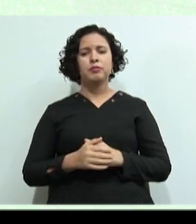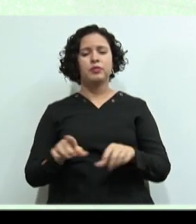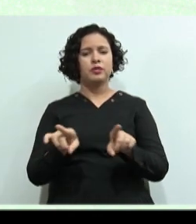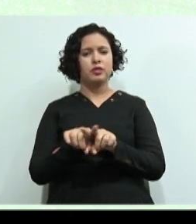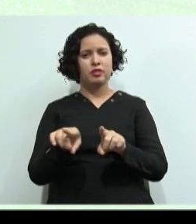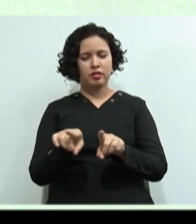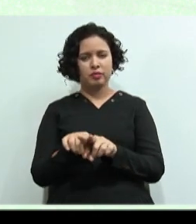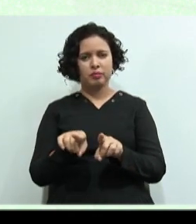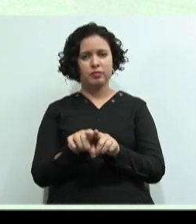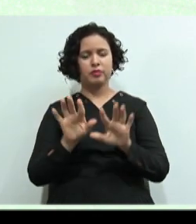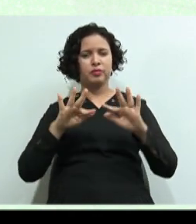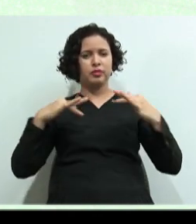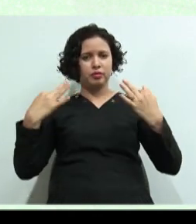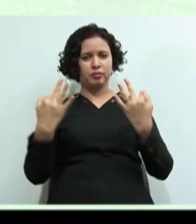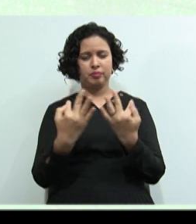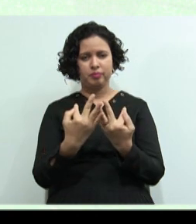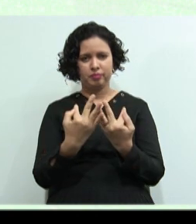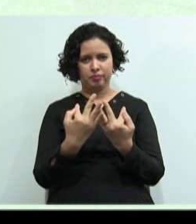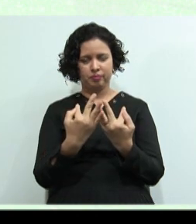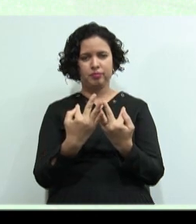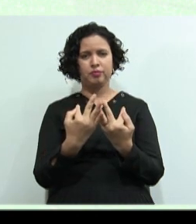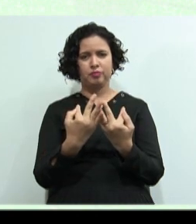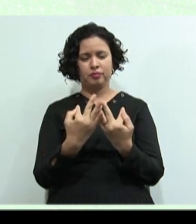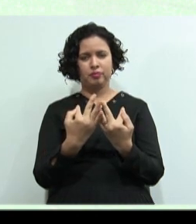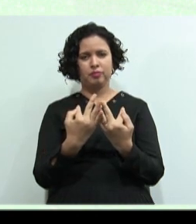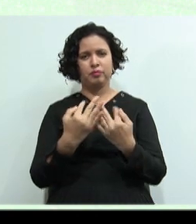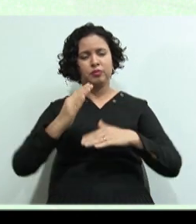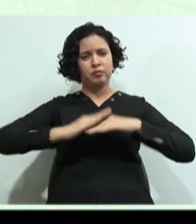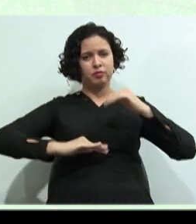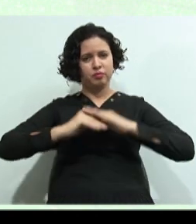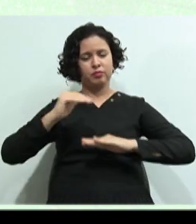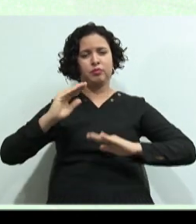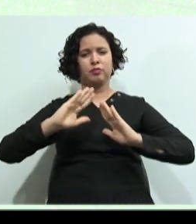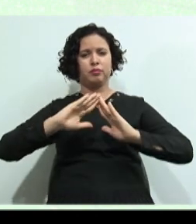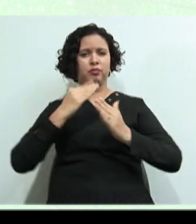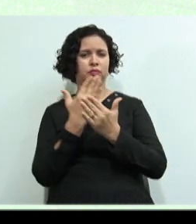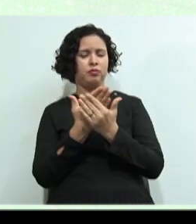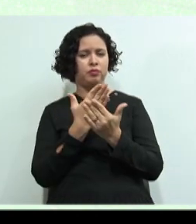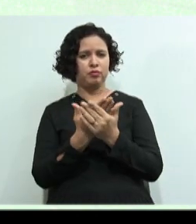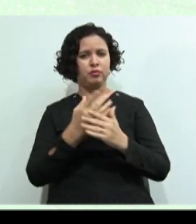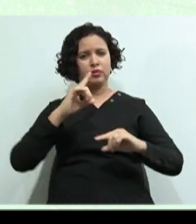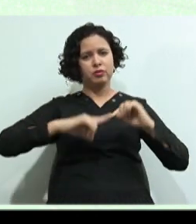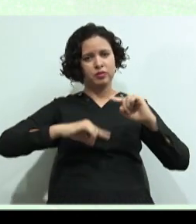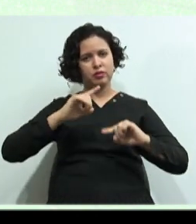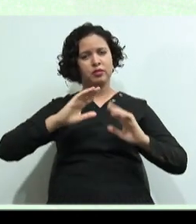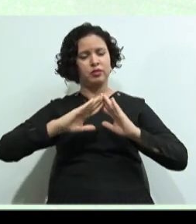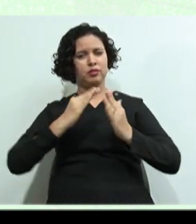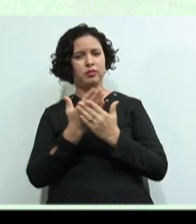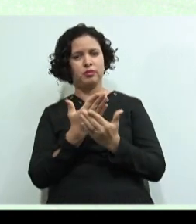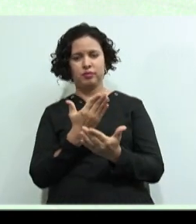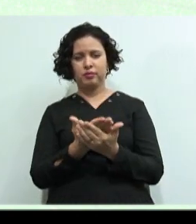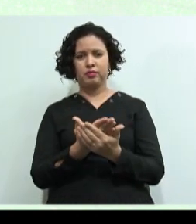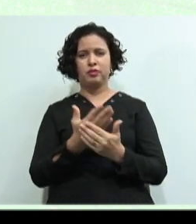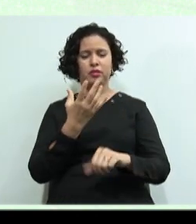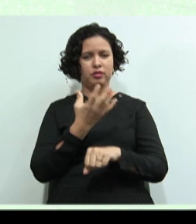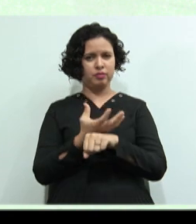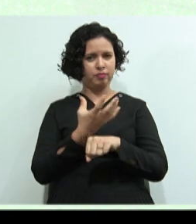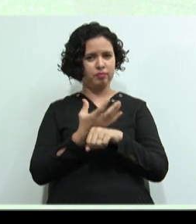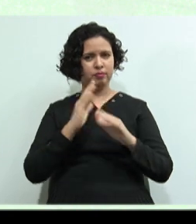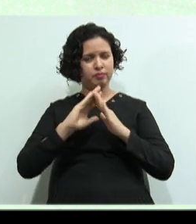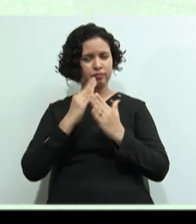Trabalhar sobre família Profissionais da escola Objetos escolares As disciplinas